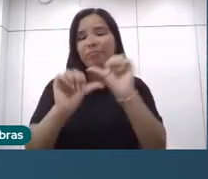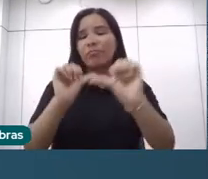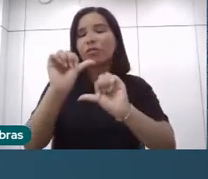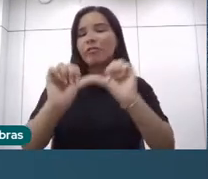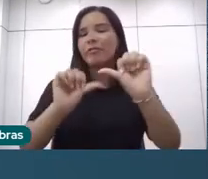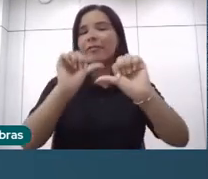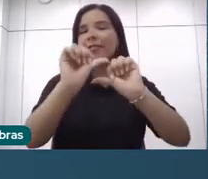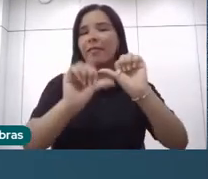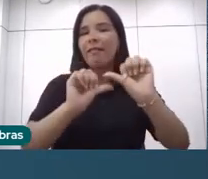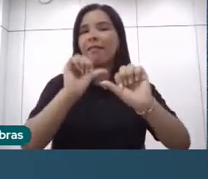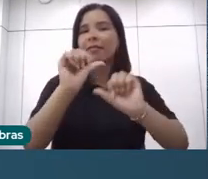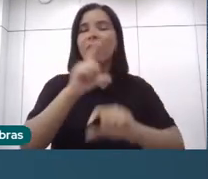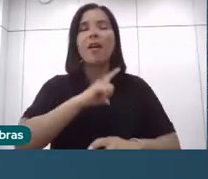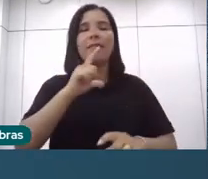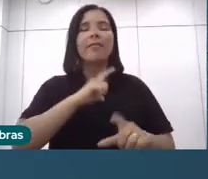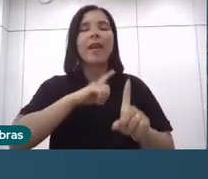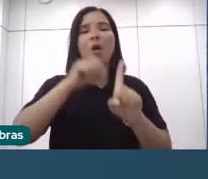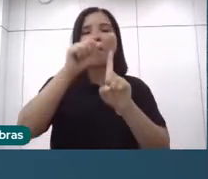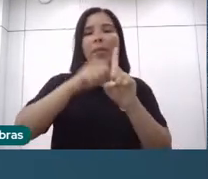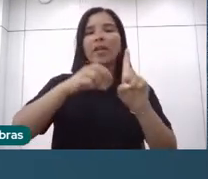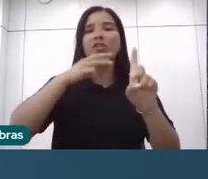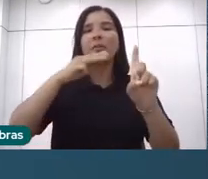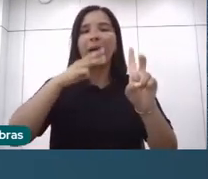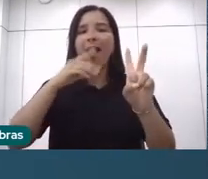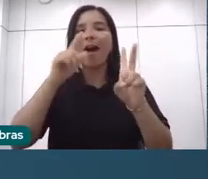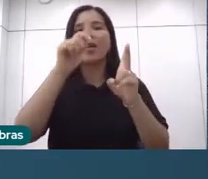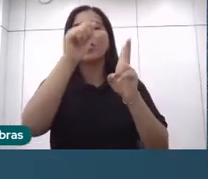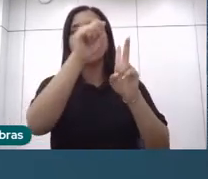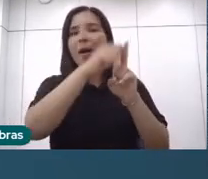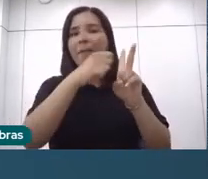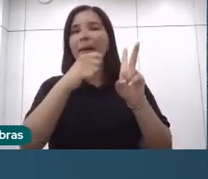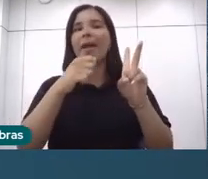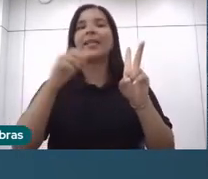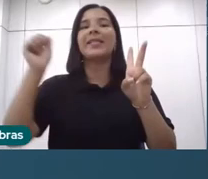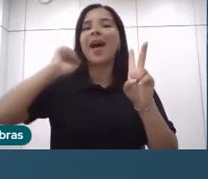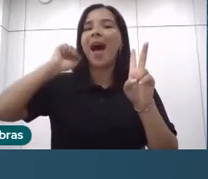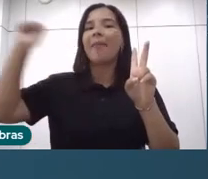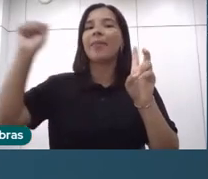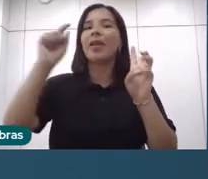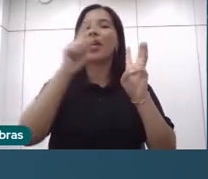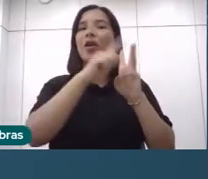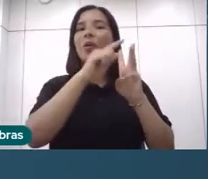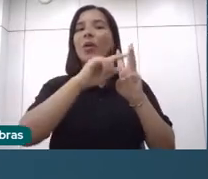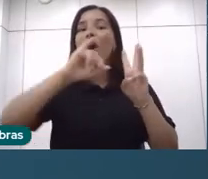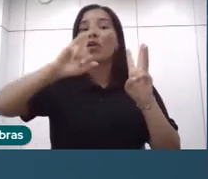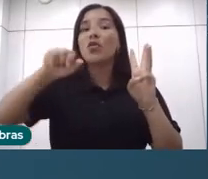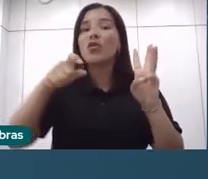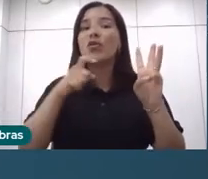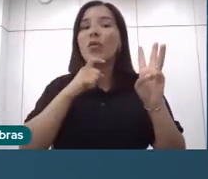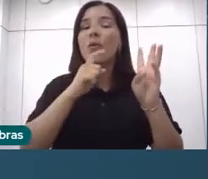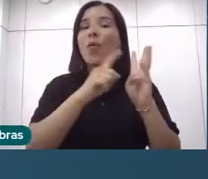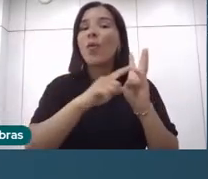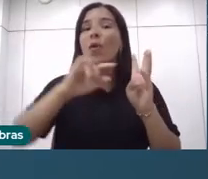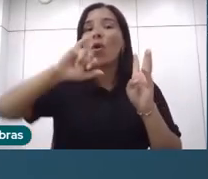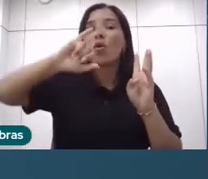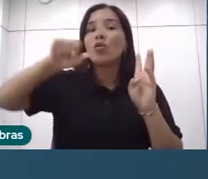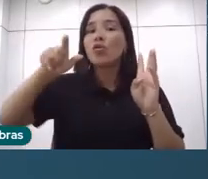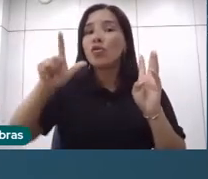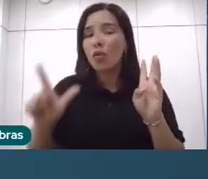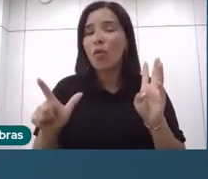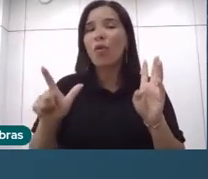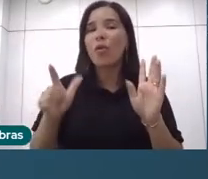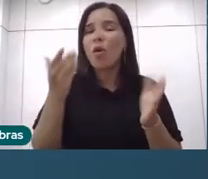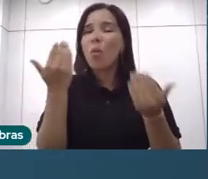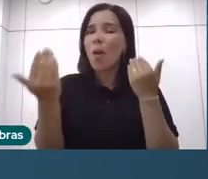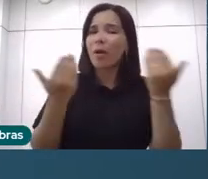Luciana, para a gente ter depois em março, em abril, acho que quando chegar em maio, junho, a gente vai estar com um dado mais relevante, que vai ser uma boa comparação entre o início